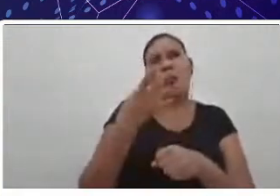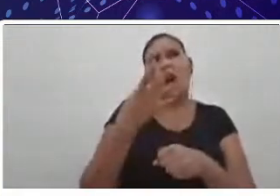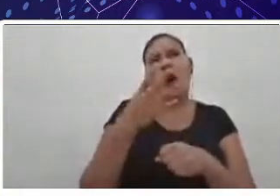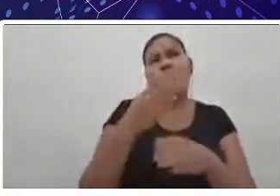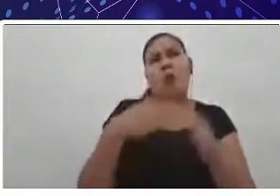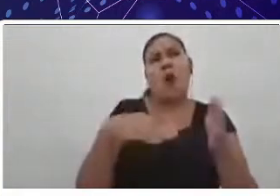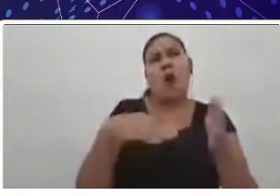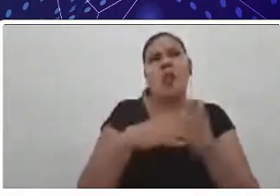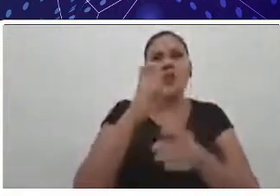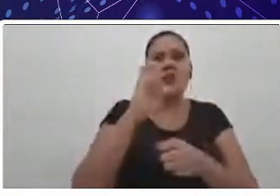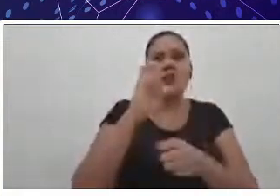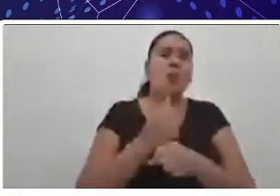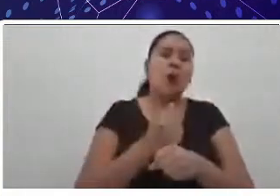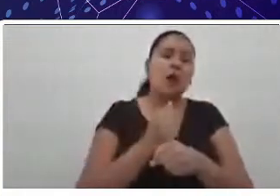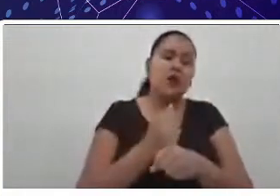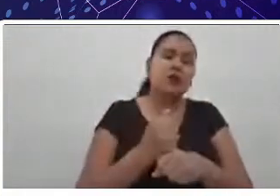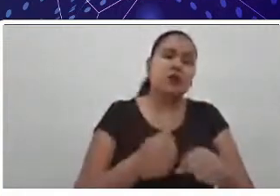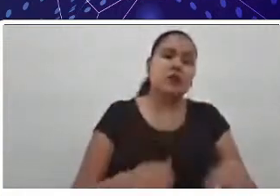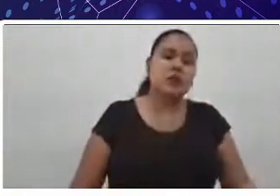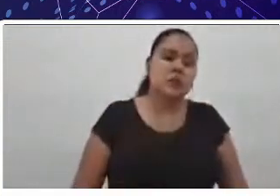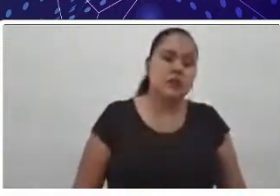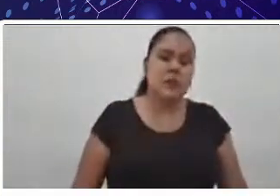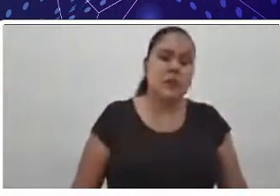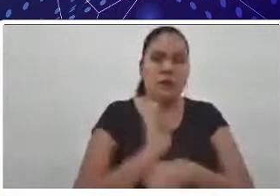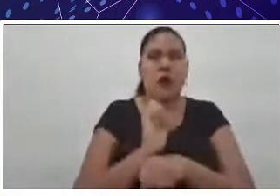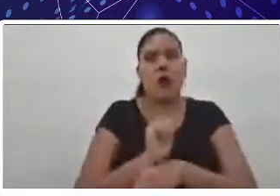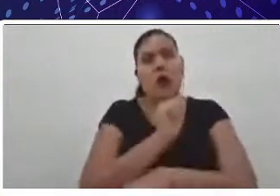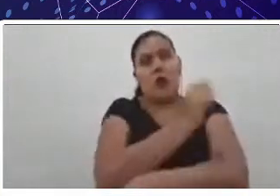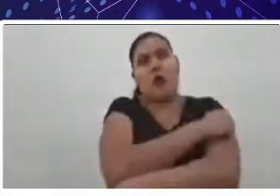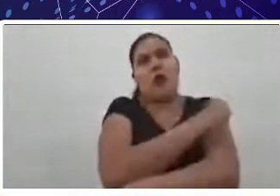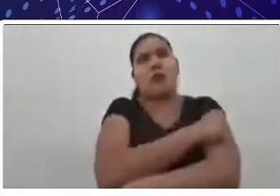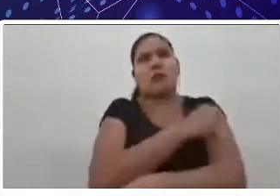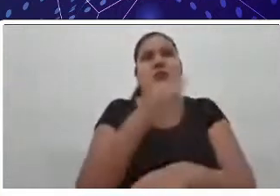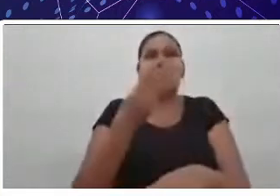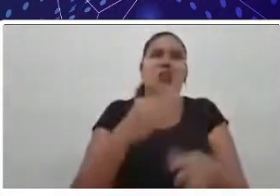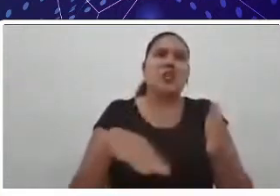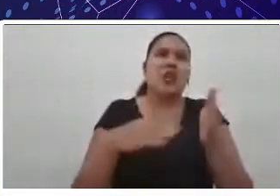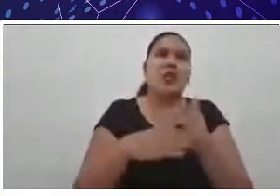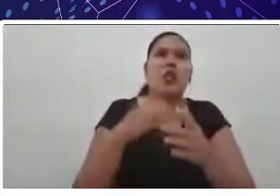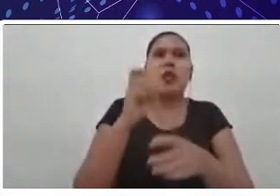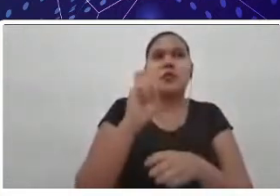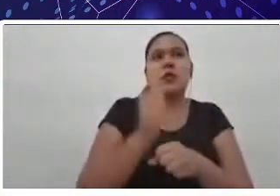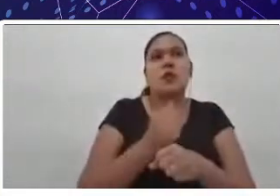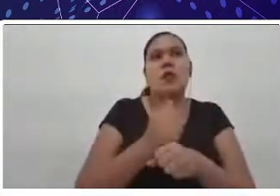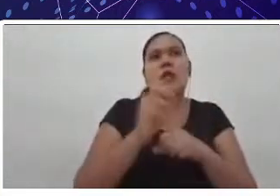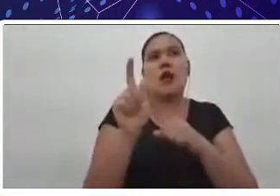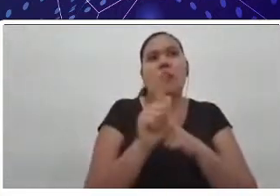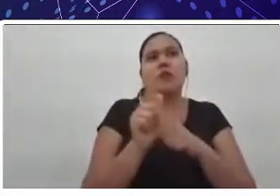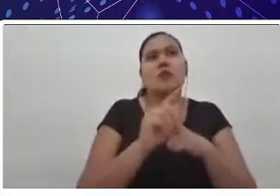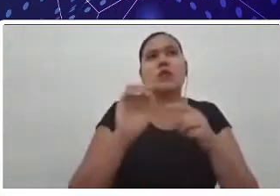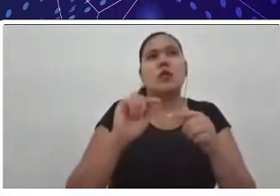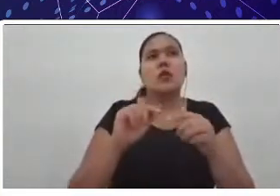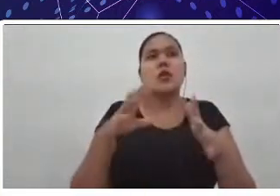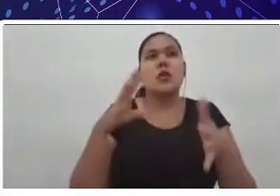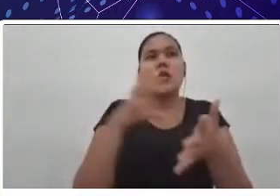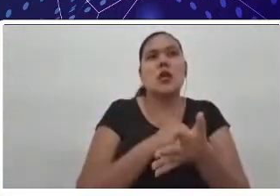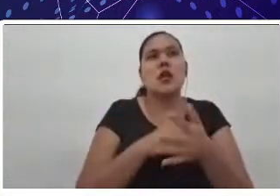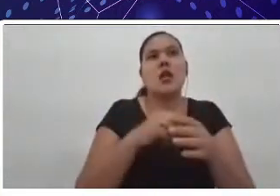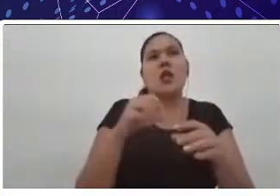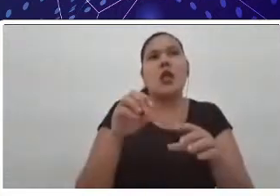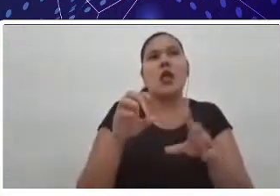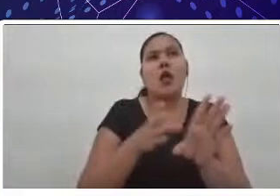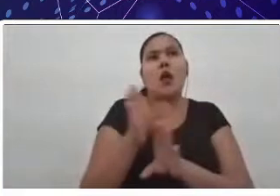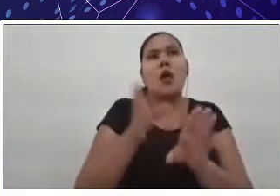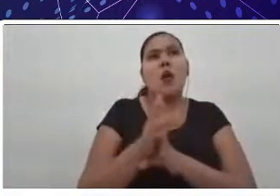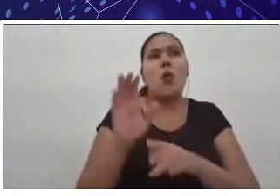mencionou bem, a gente espera que o aluno fique entre aí cinco anos na graduação e ele se registra ali no Conselho de Engenharia, no